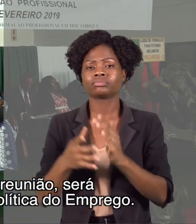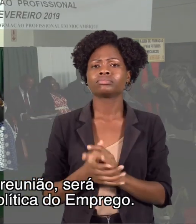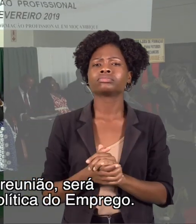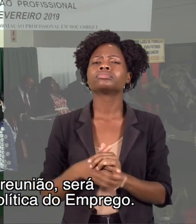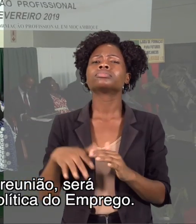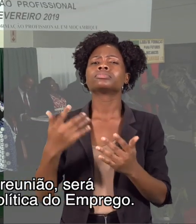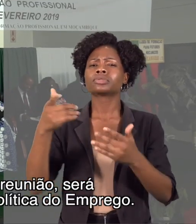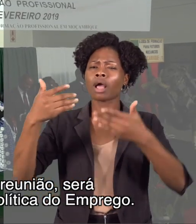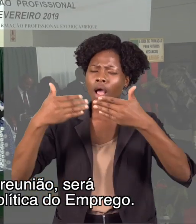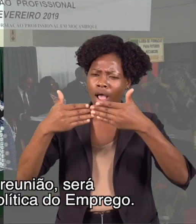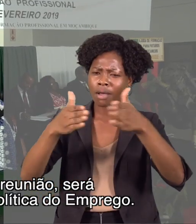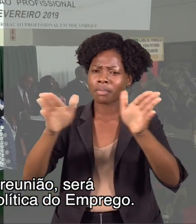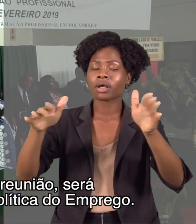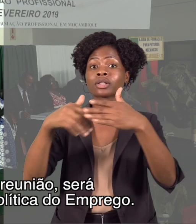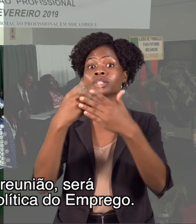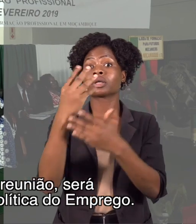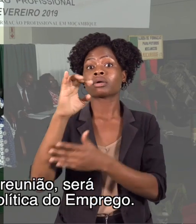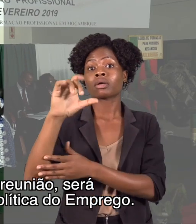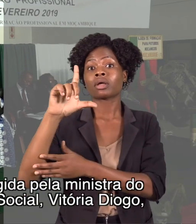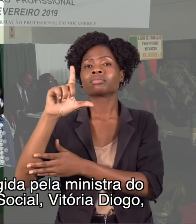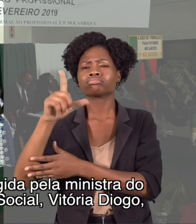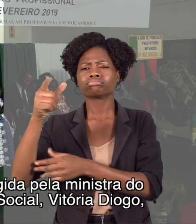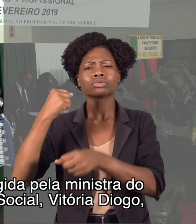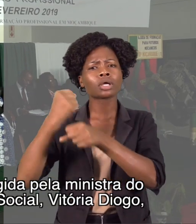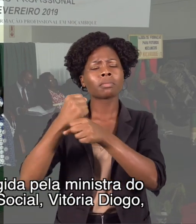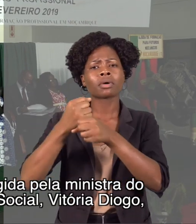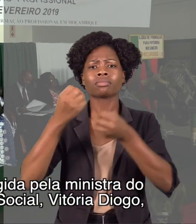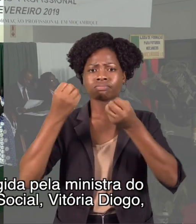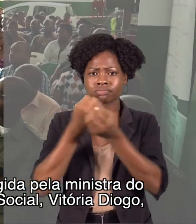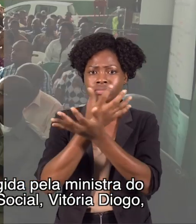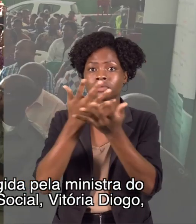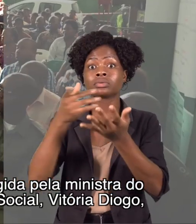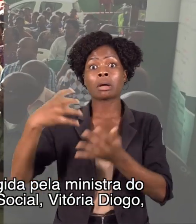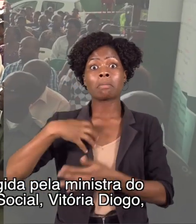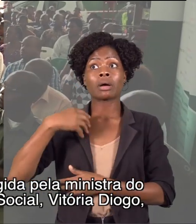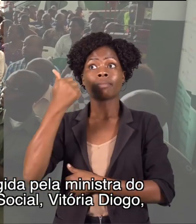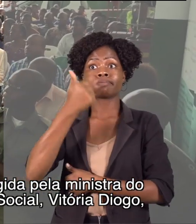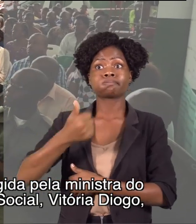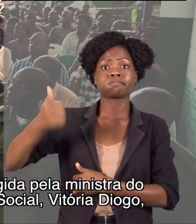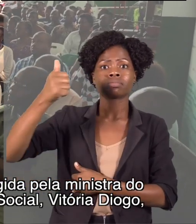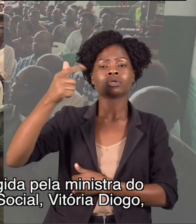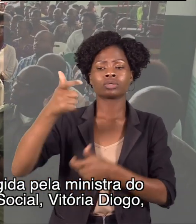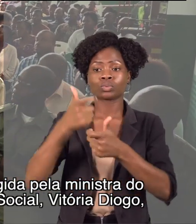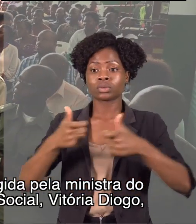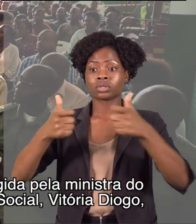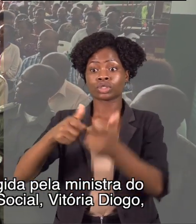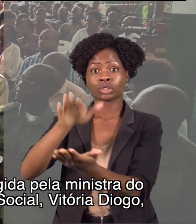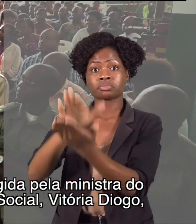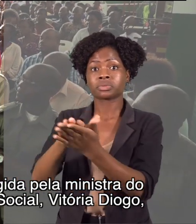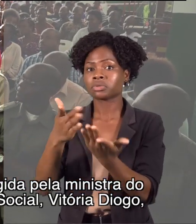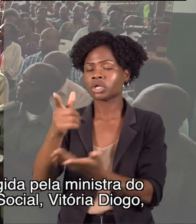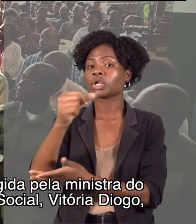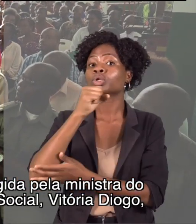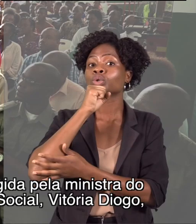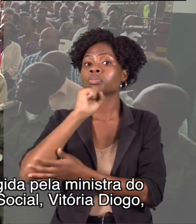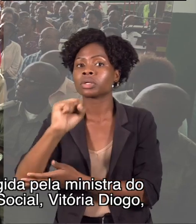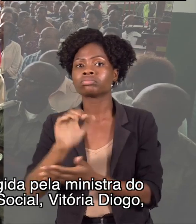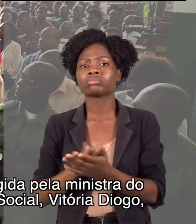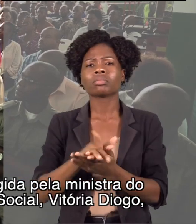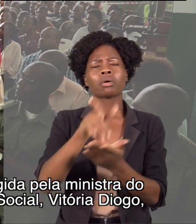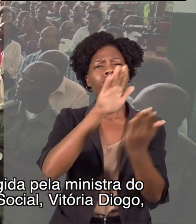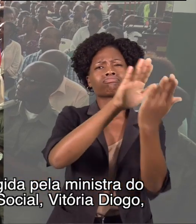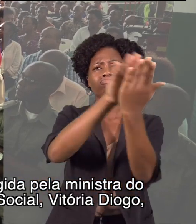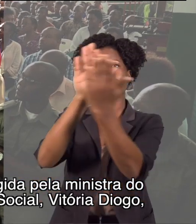será lançado o Plano de Ação da Política do Emprego. A cerimônia de abertura será dirigida pela Ministra do Trabalho, Emprego e